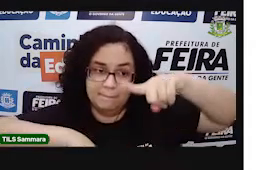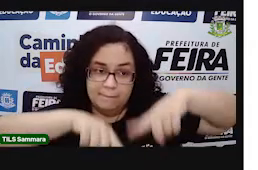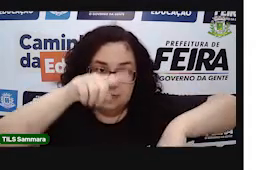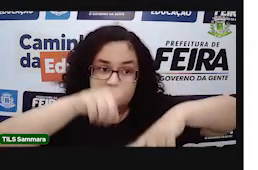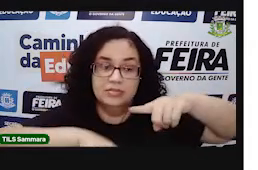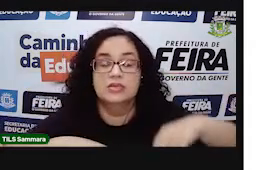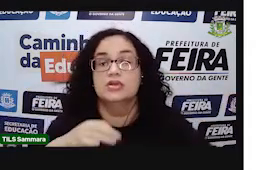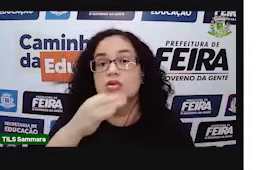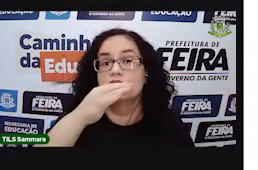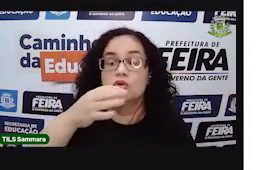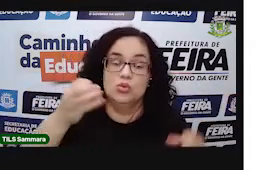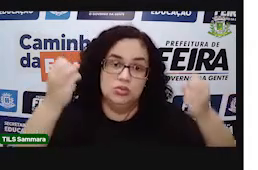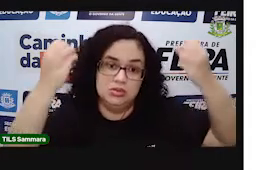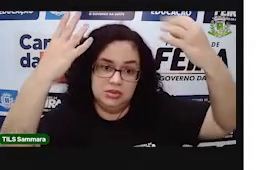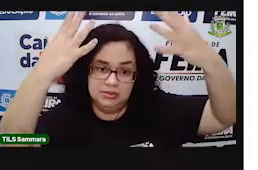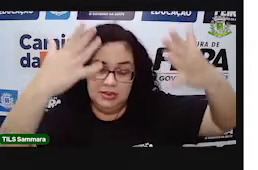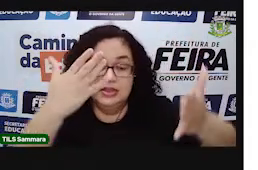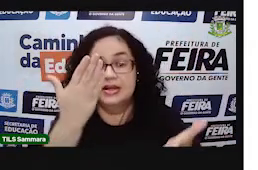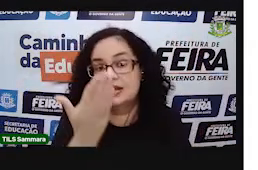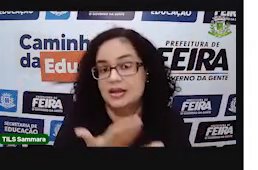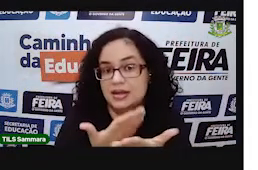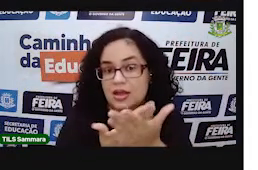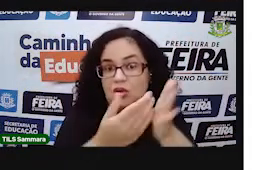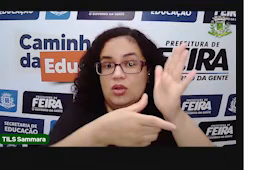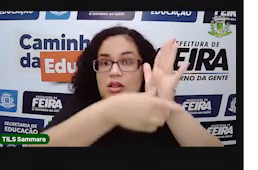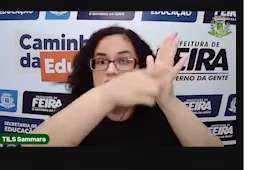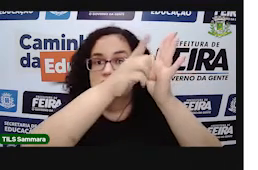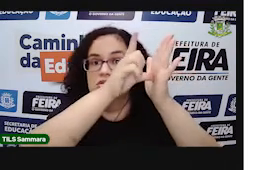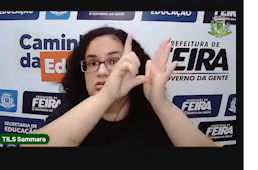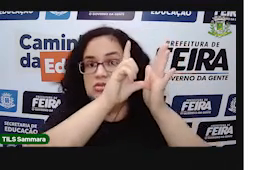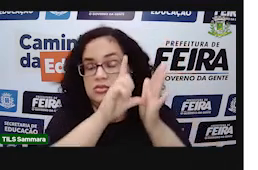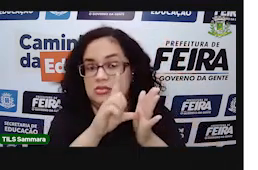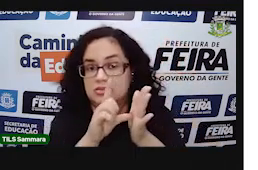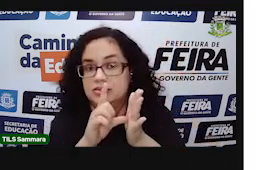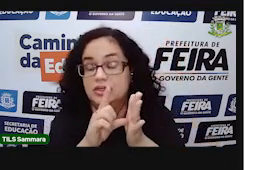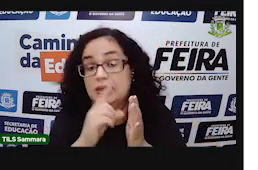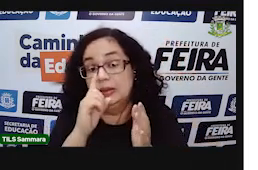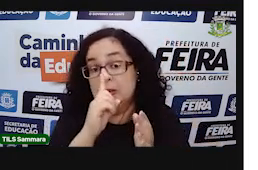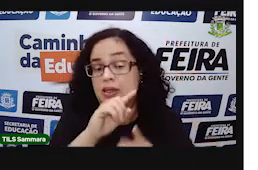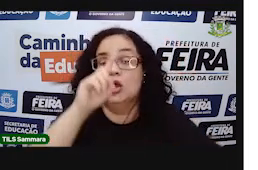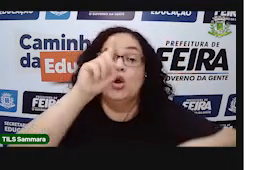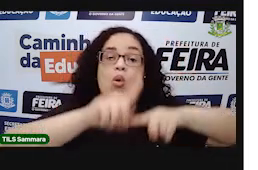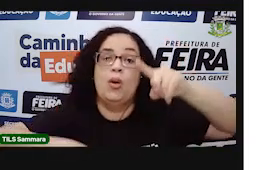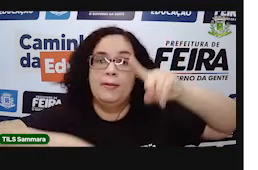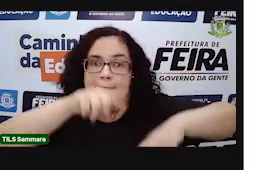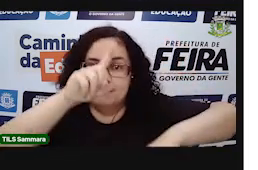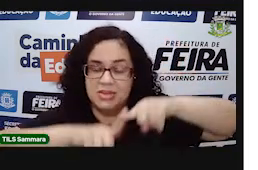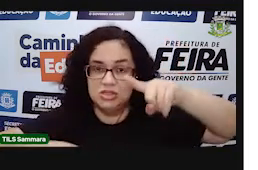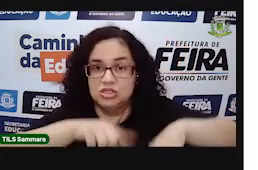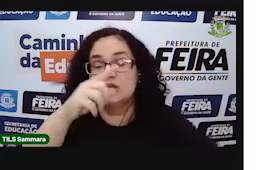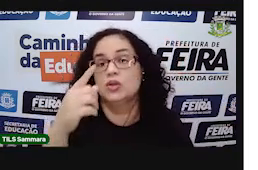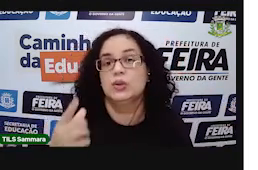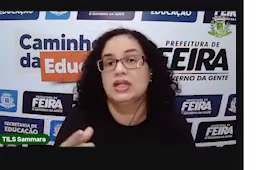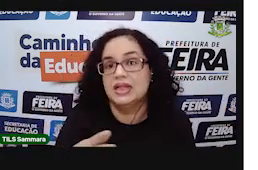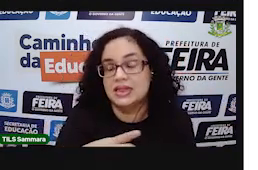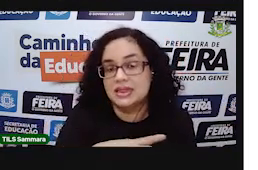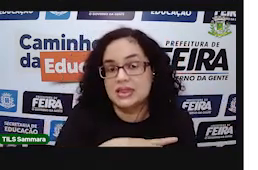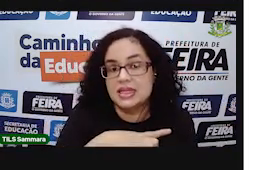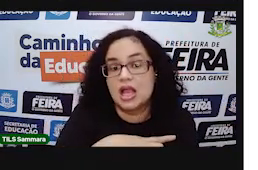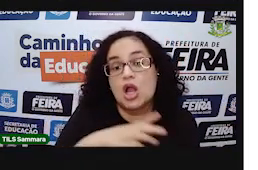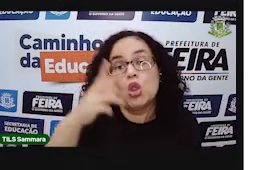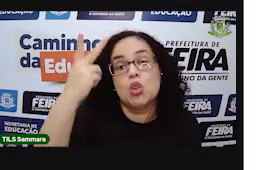como esses objetos. E a gente fez esse comentário na aula anterior a essa. Então, o que é que esses objetos,